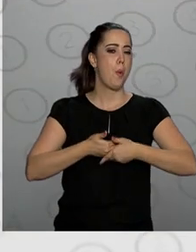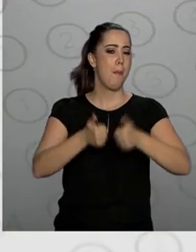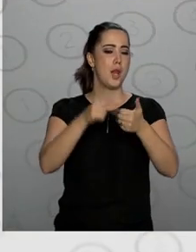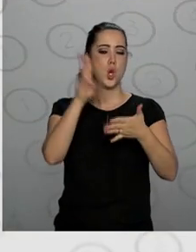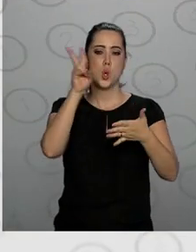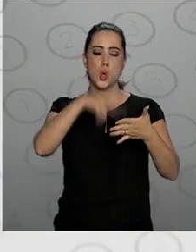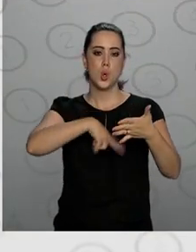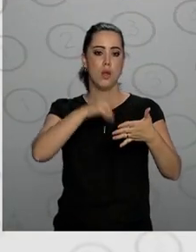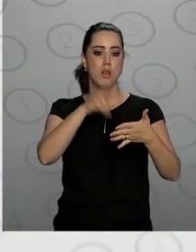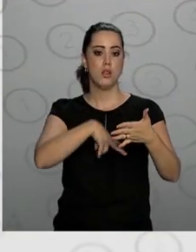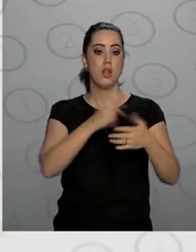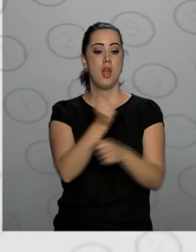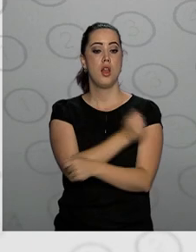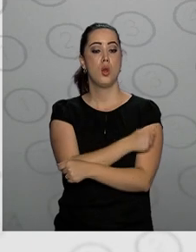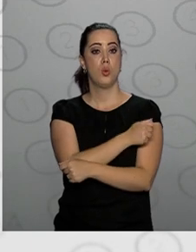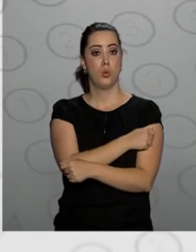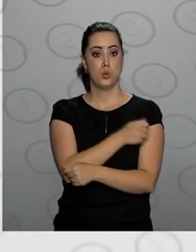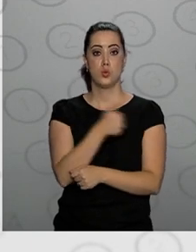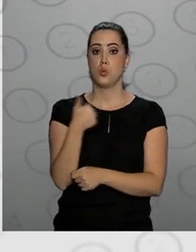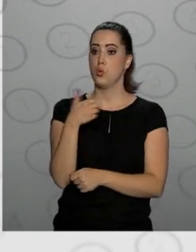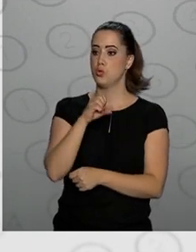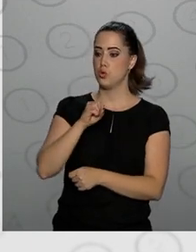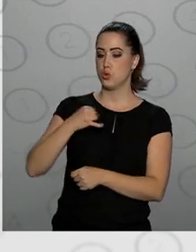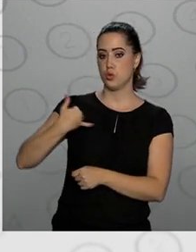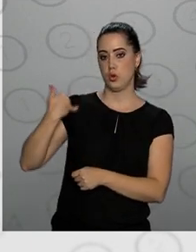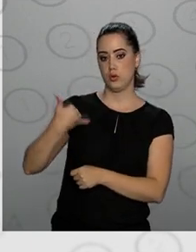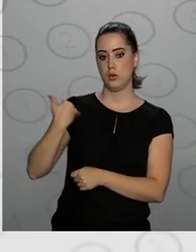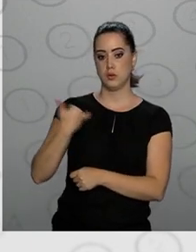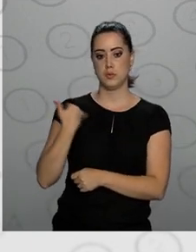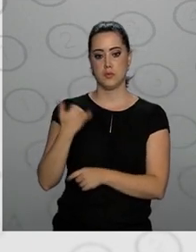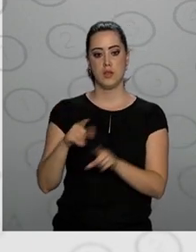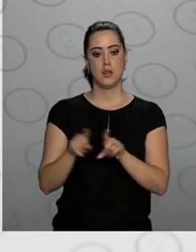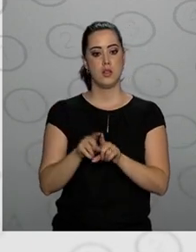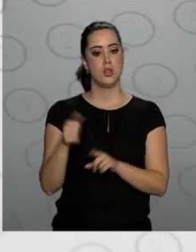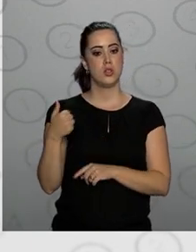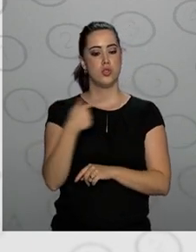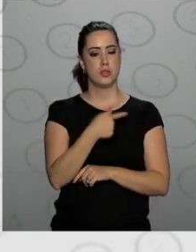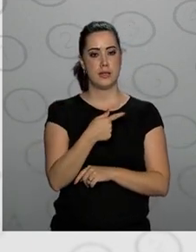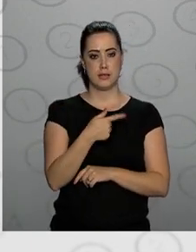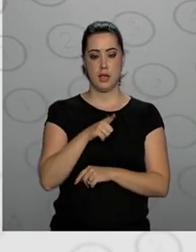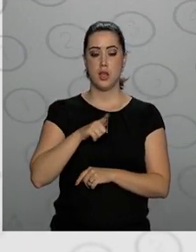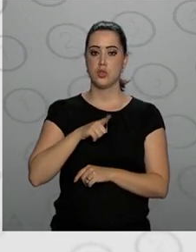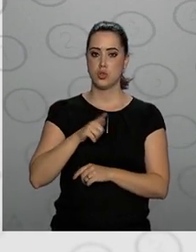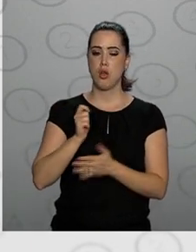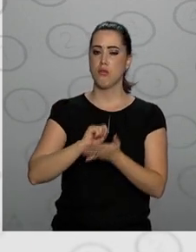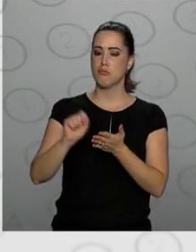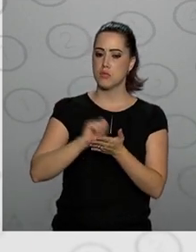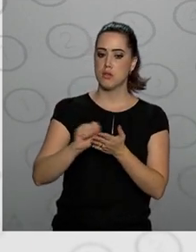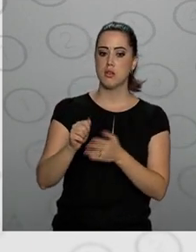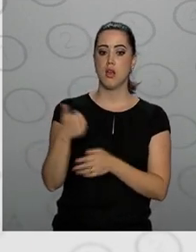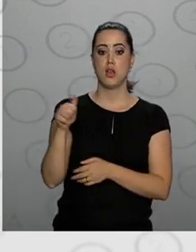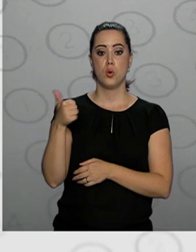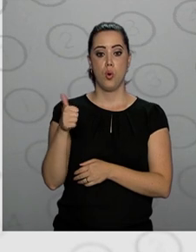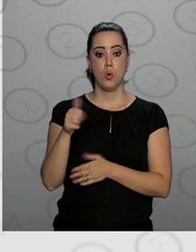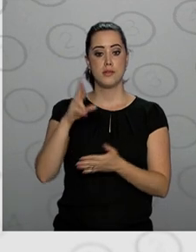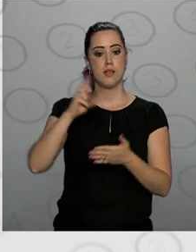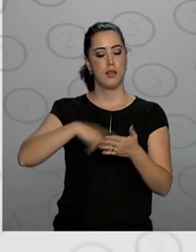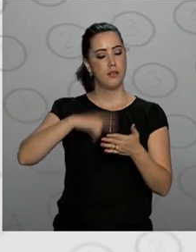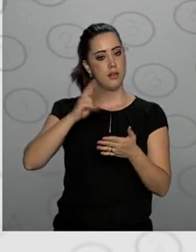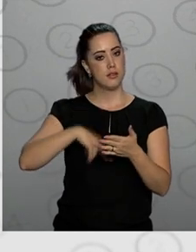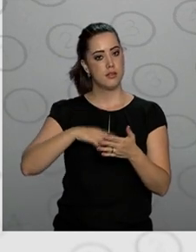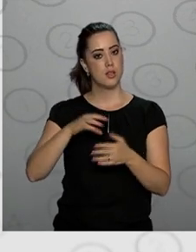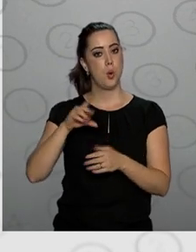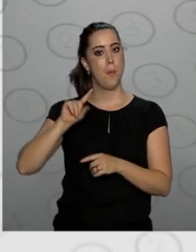textos são de estudantes com 18 anos. Já estudantes com 17 anos assinaram 11 das redações